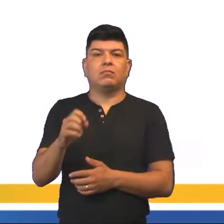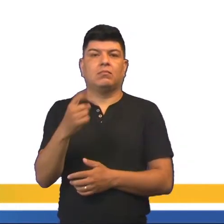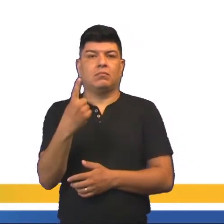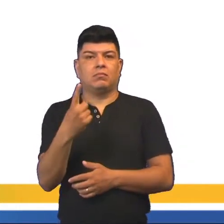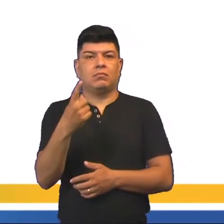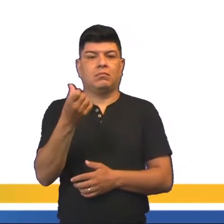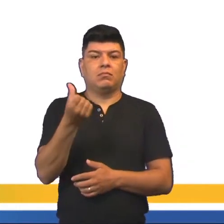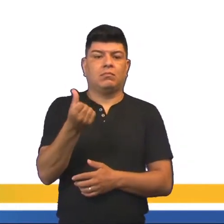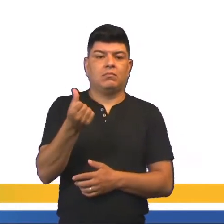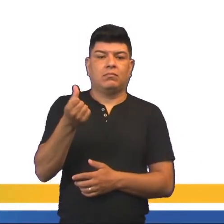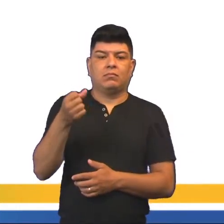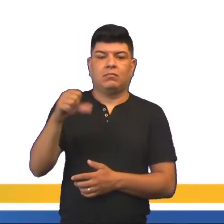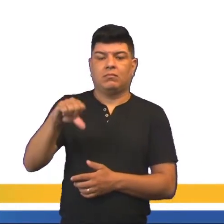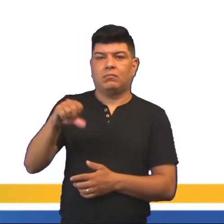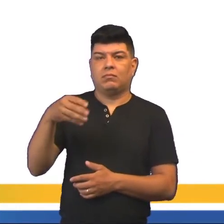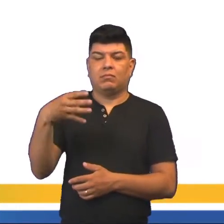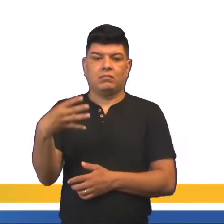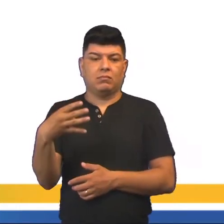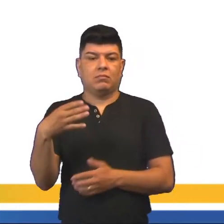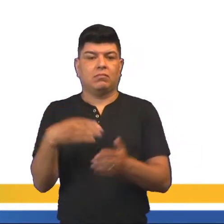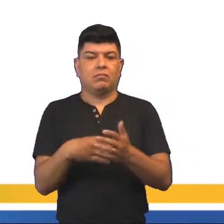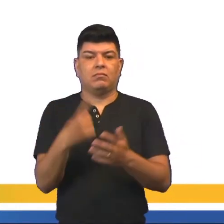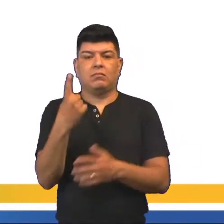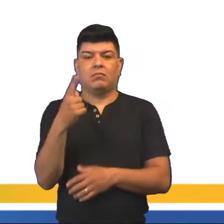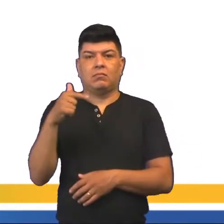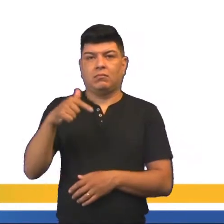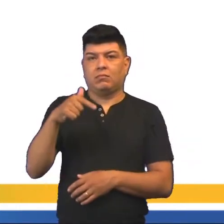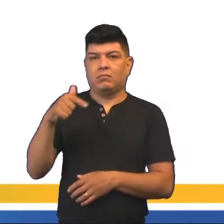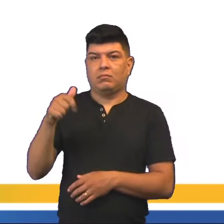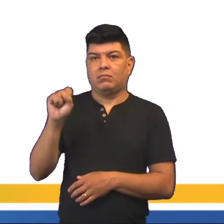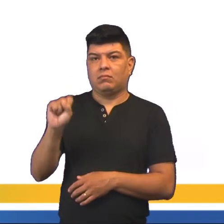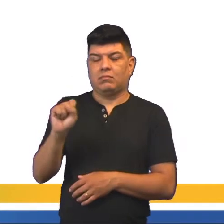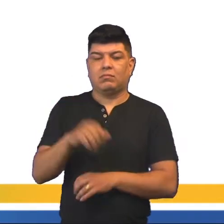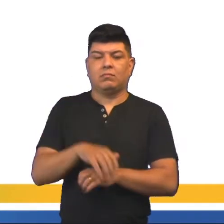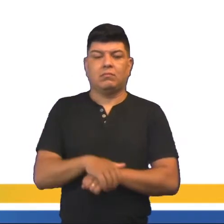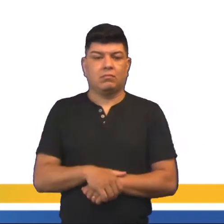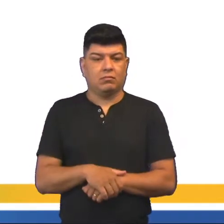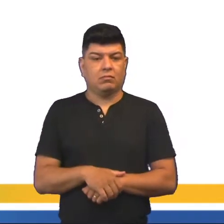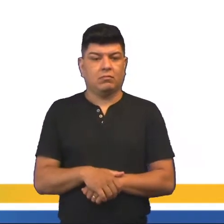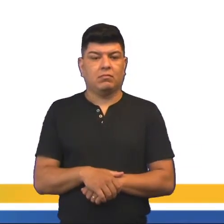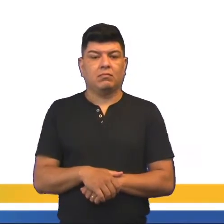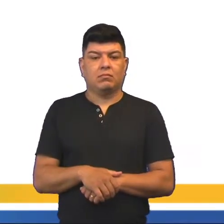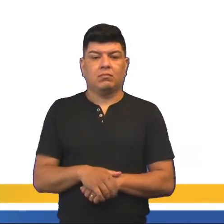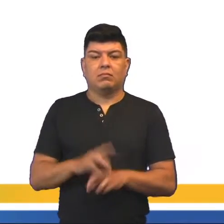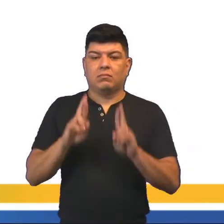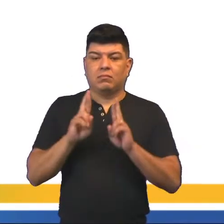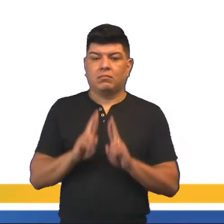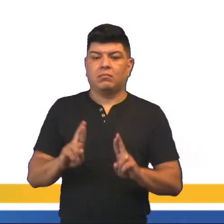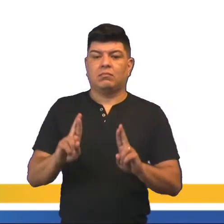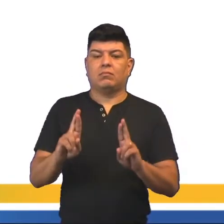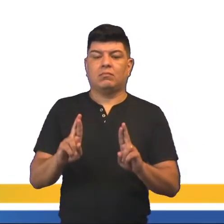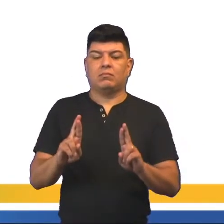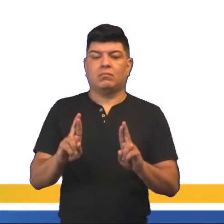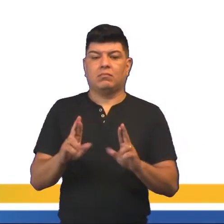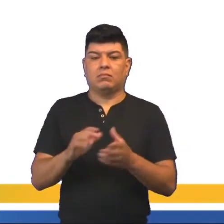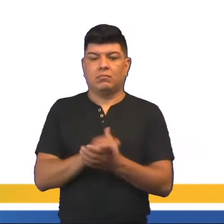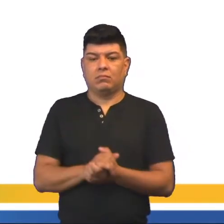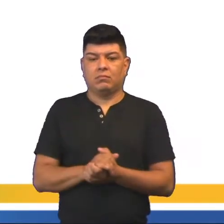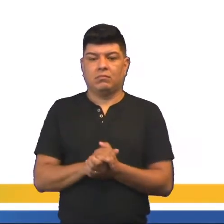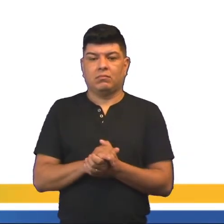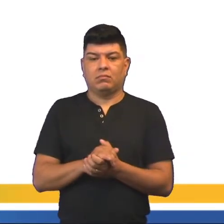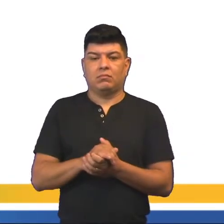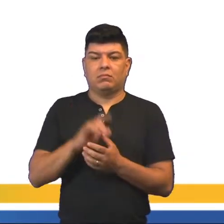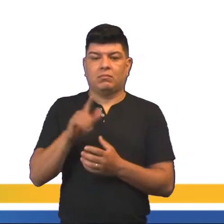expressão religiosa, liberdade de comércio. A gente tem aí tratado sobre a tolerância, cândido